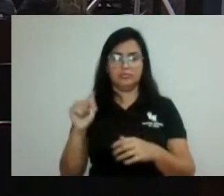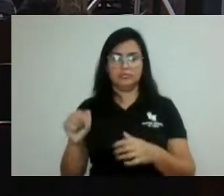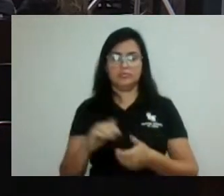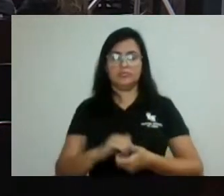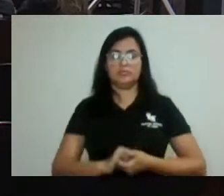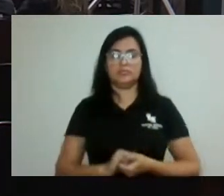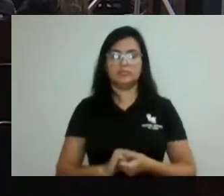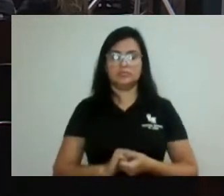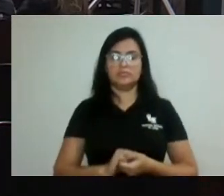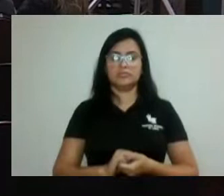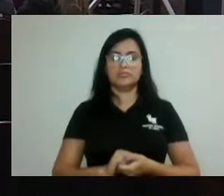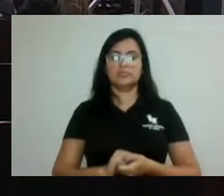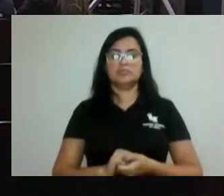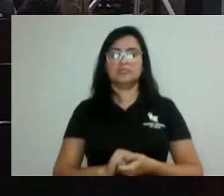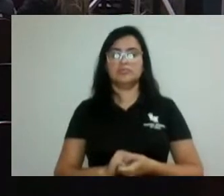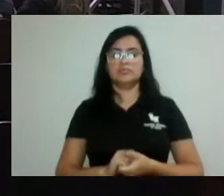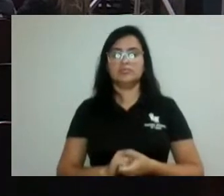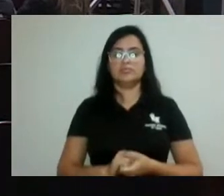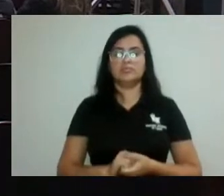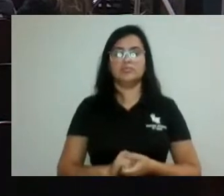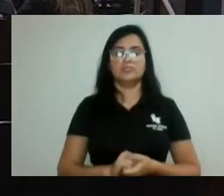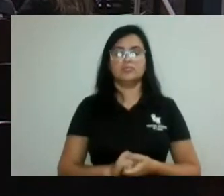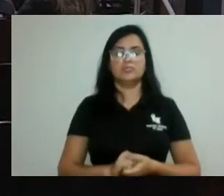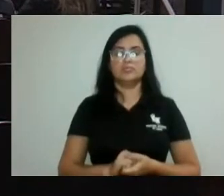Pela ordem, senhor presidente. Pela ordem.